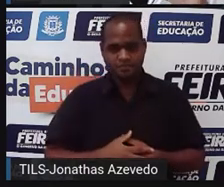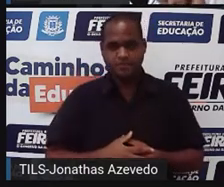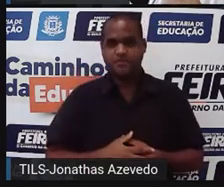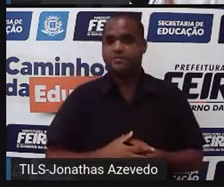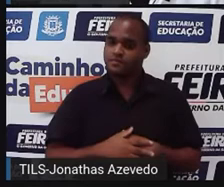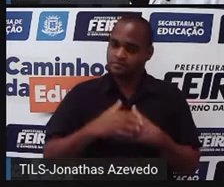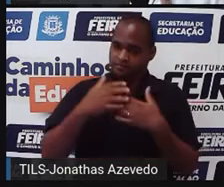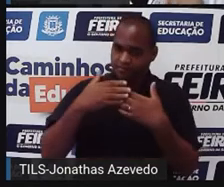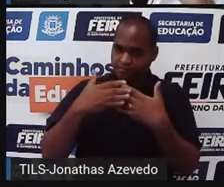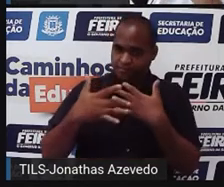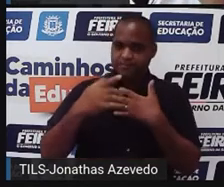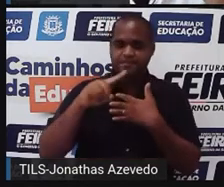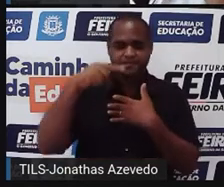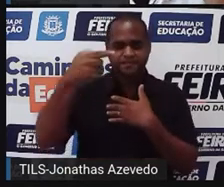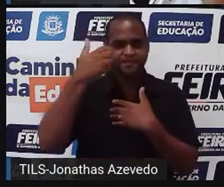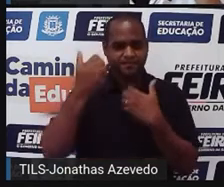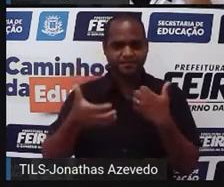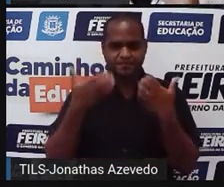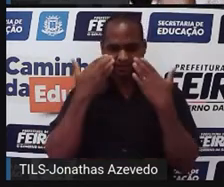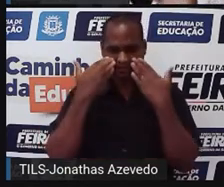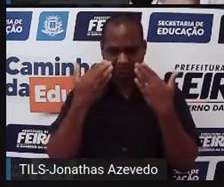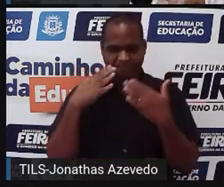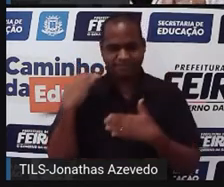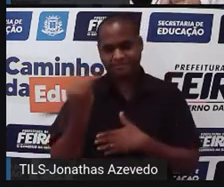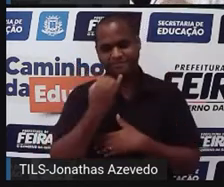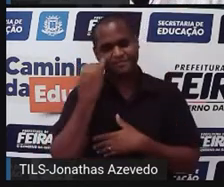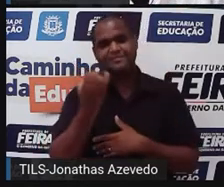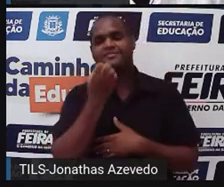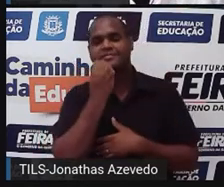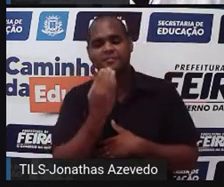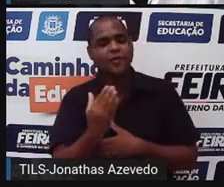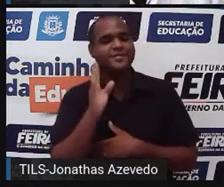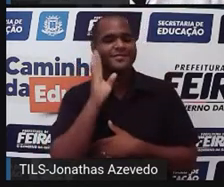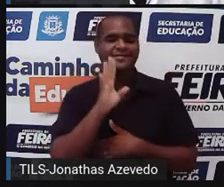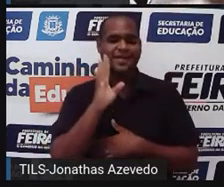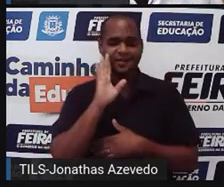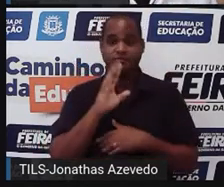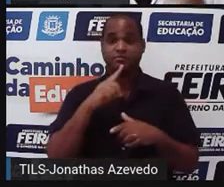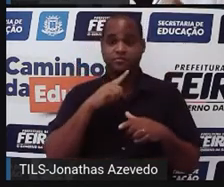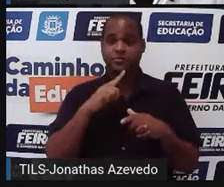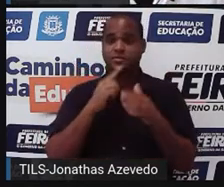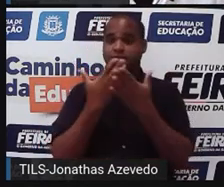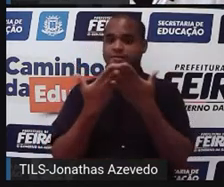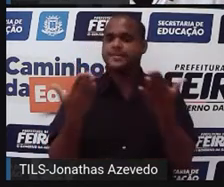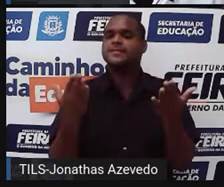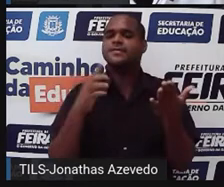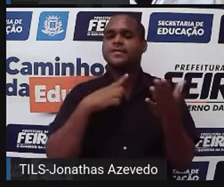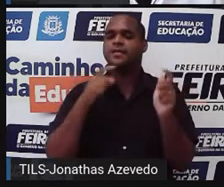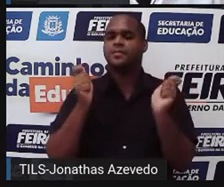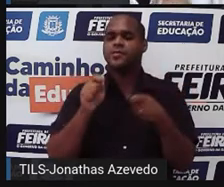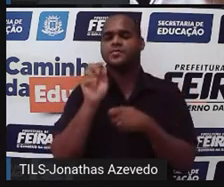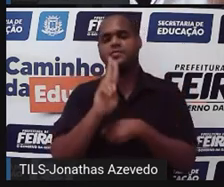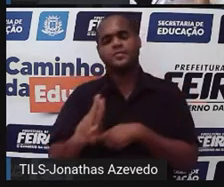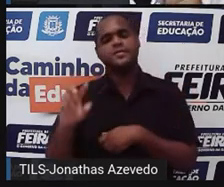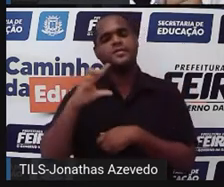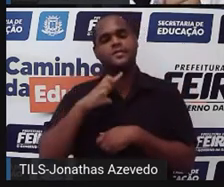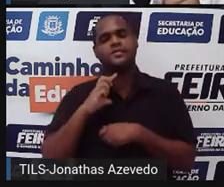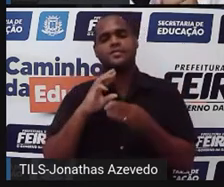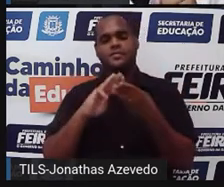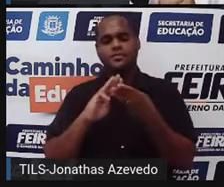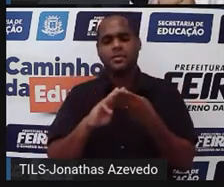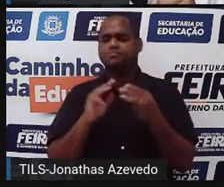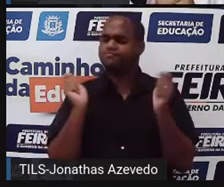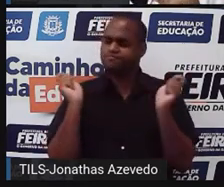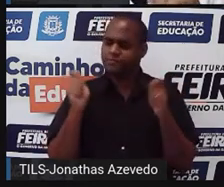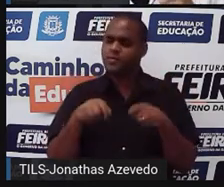E daqui a pouco eu vou apresentar uma coisa muito bacana pra vocês. Que isso que a gente vai usar aqui na matemática, a gente pode usar,